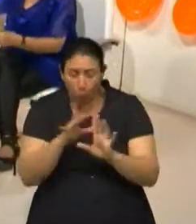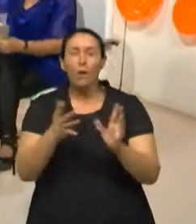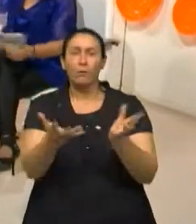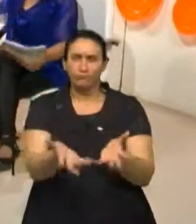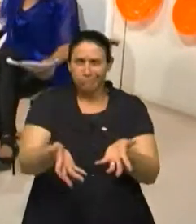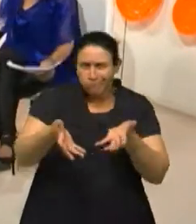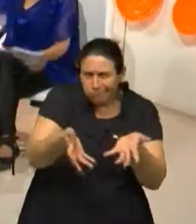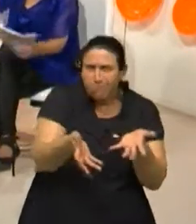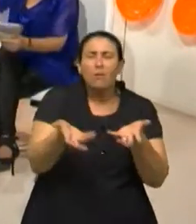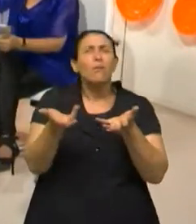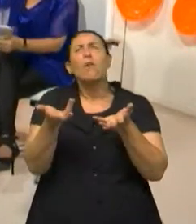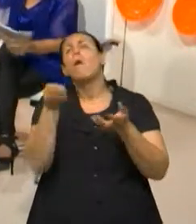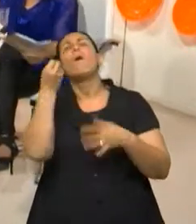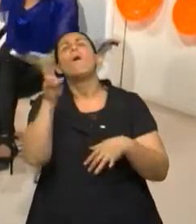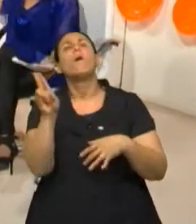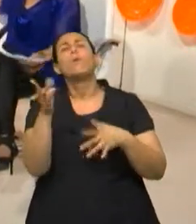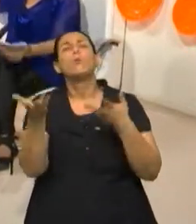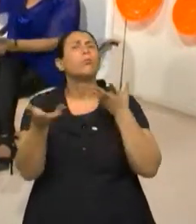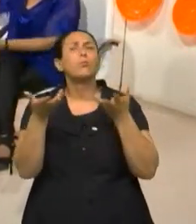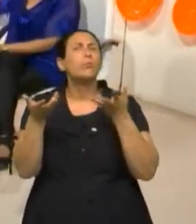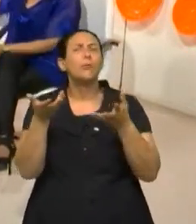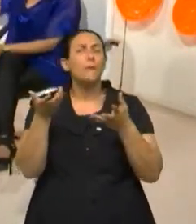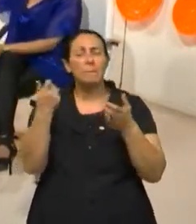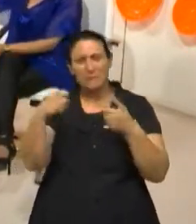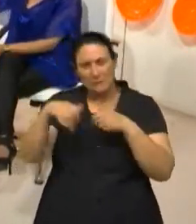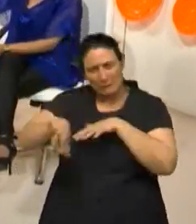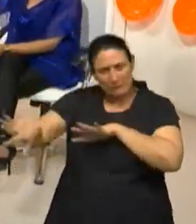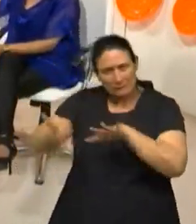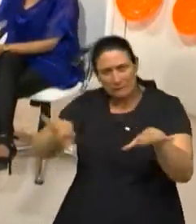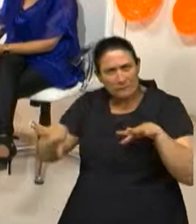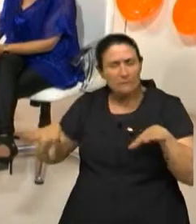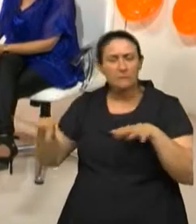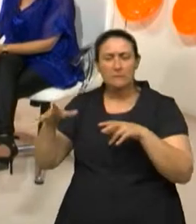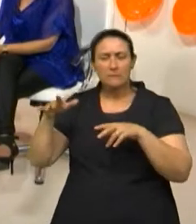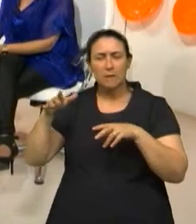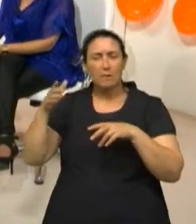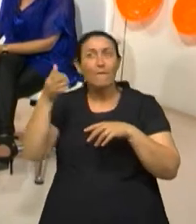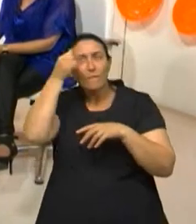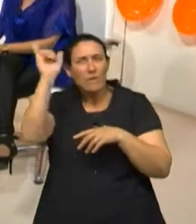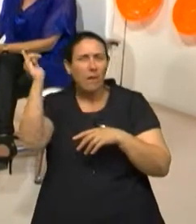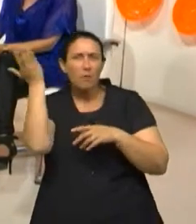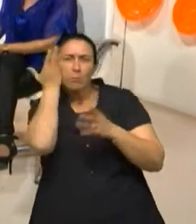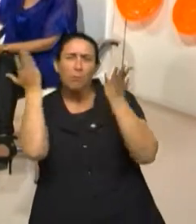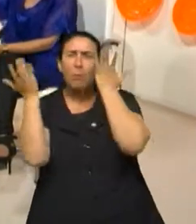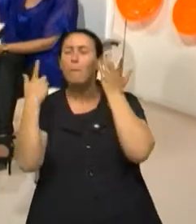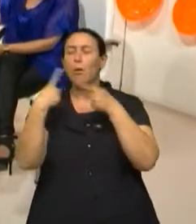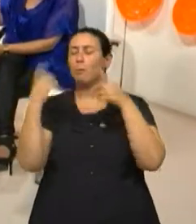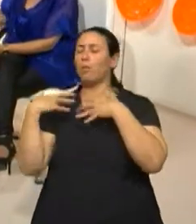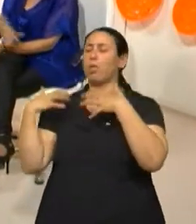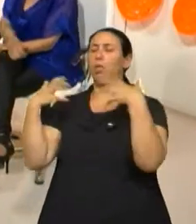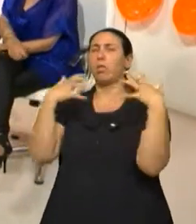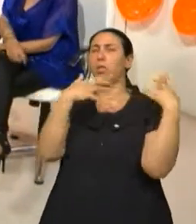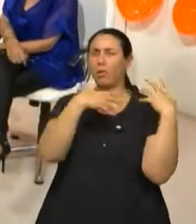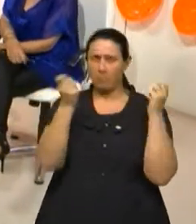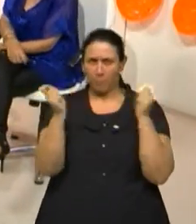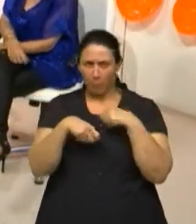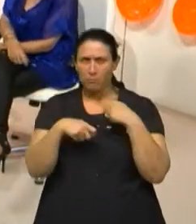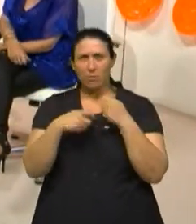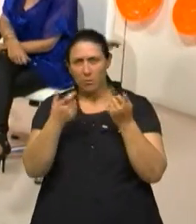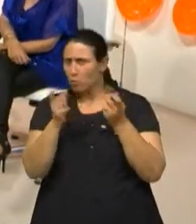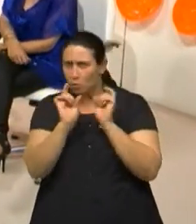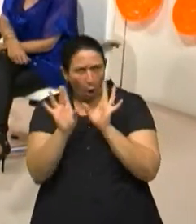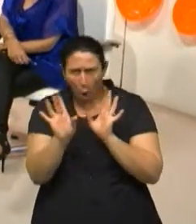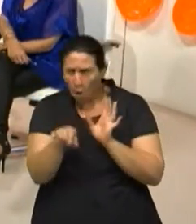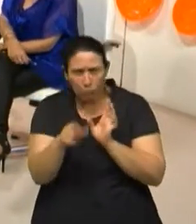não ser afastar de possíveis batidas em outros objetos e de lado. É só isso também,